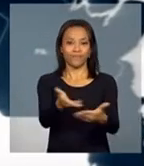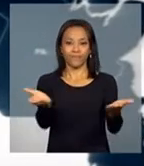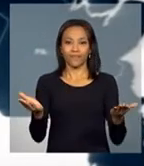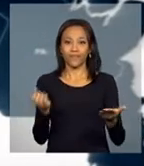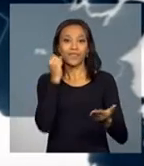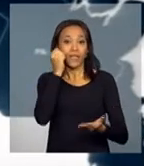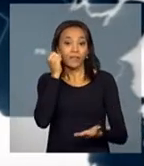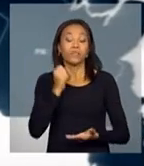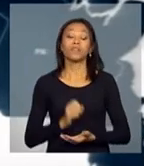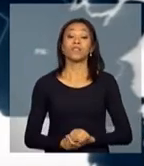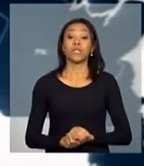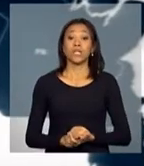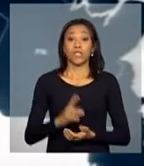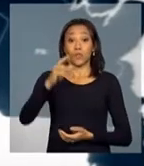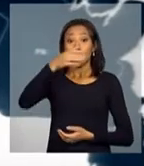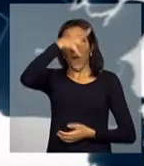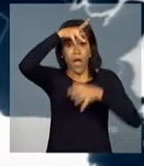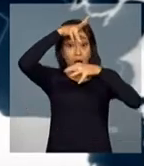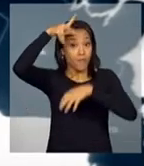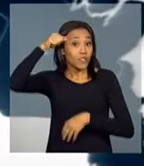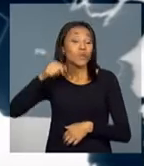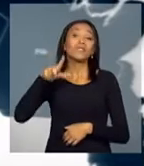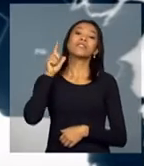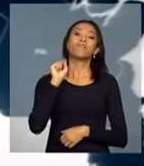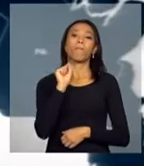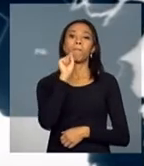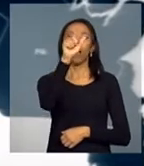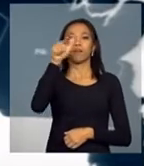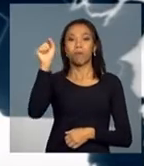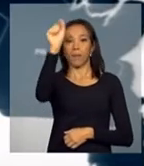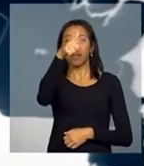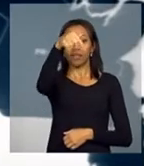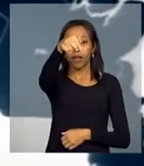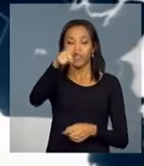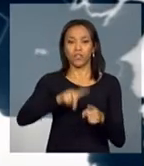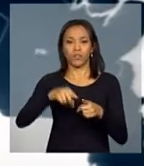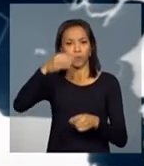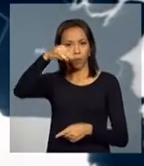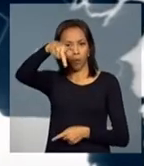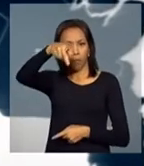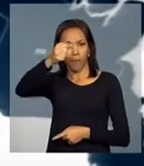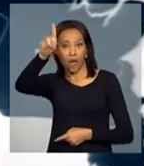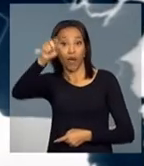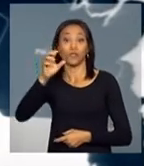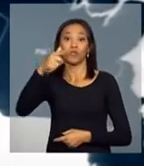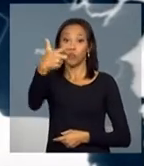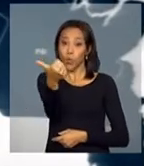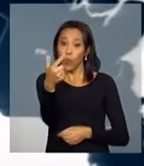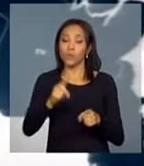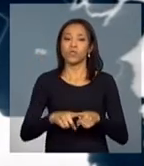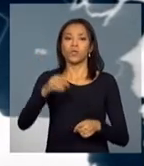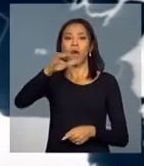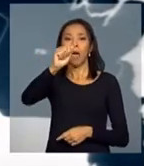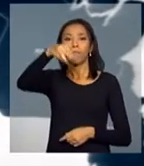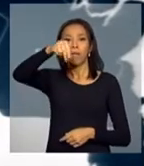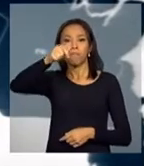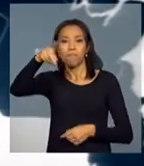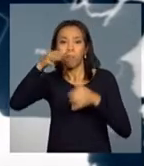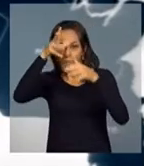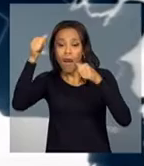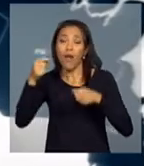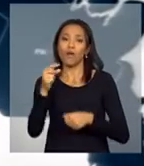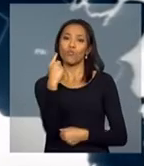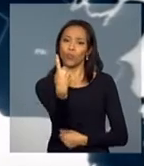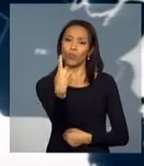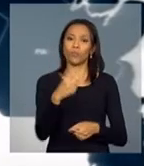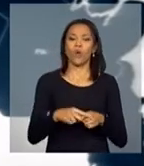No Amazonas, 7 empreendimentos. No Pará, 12 empreendimentos. No Amapá, 1 empreendimento. Em